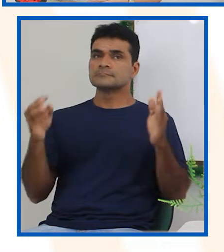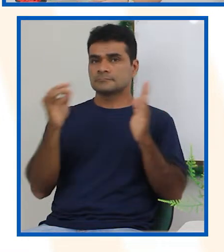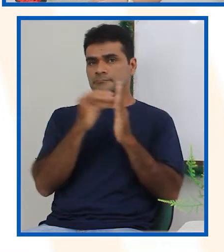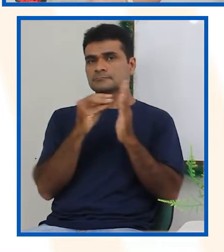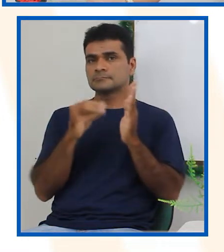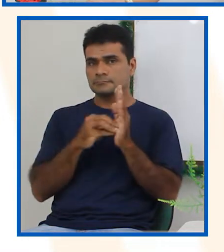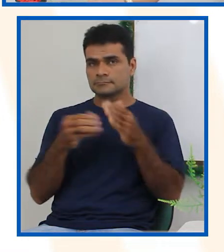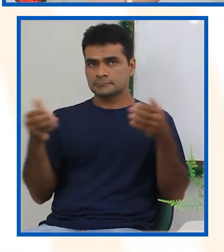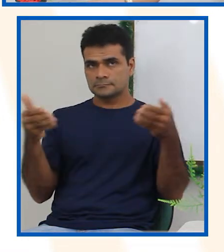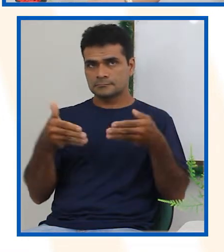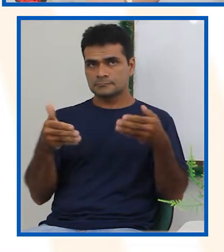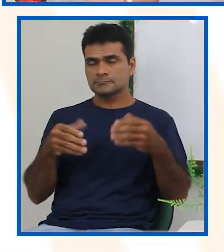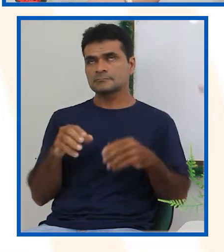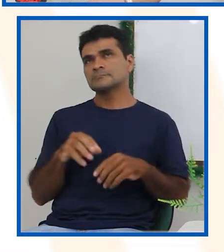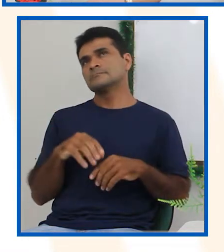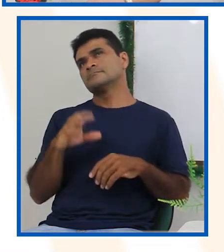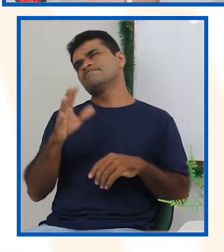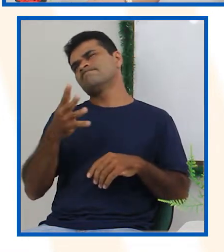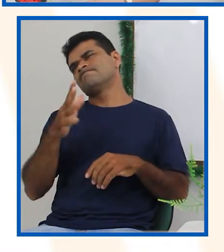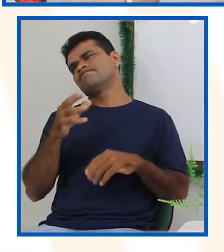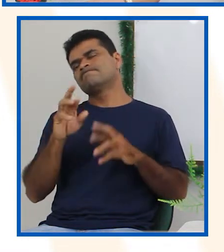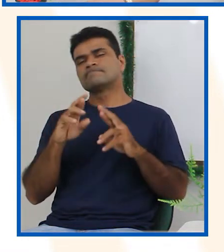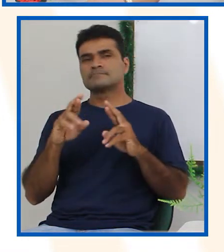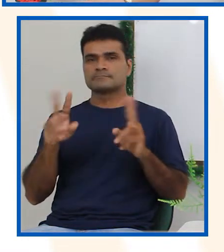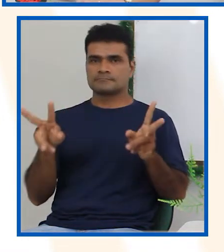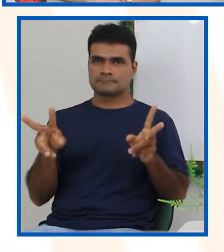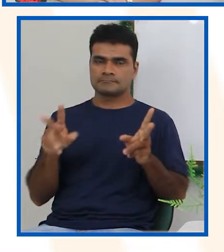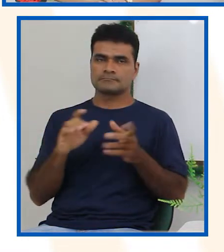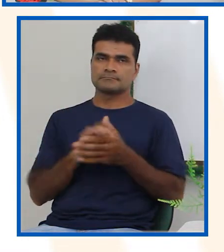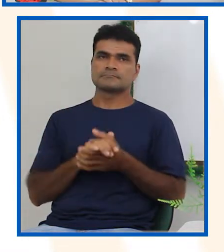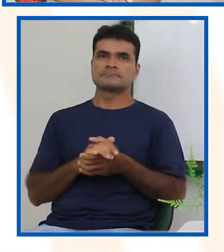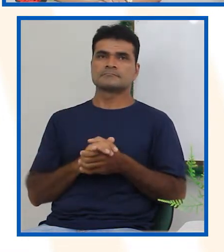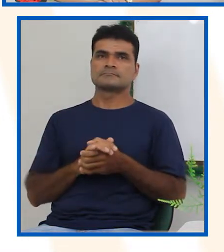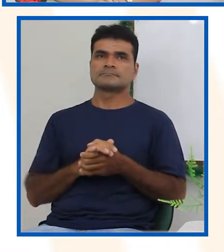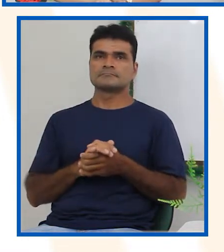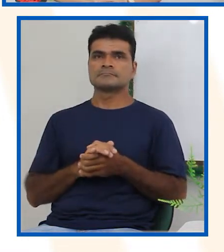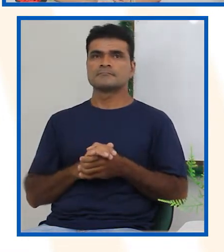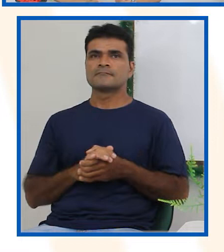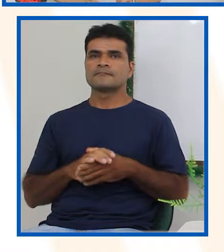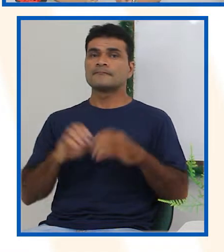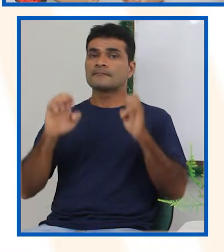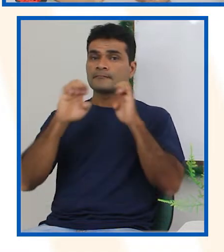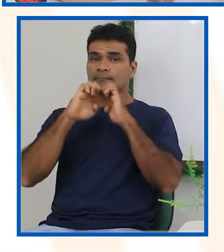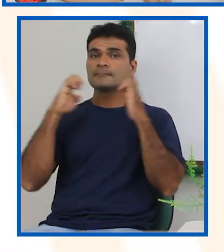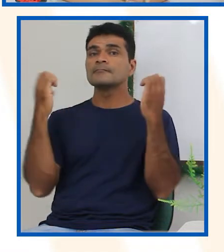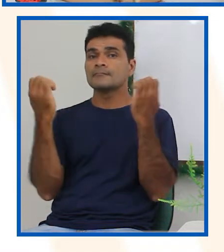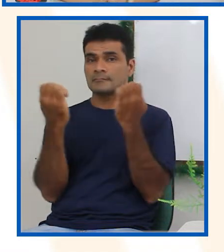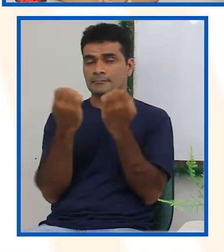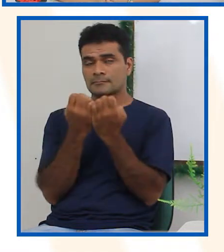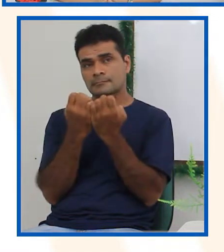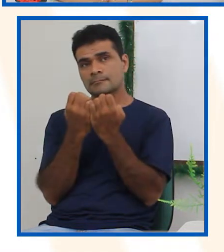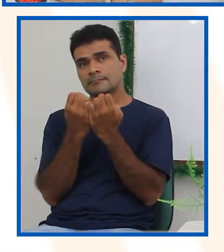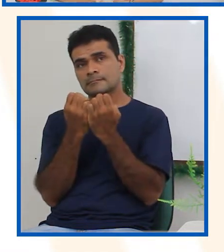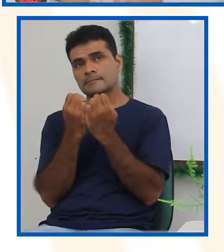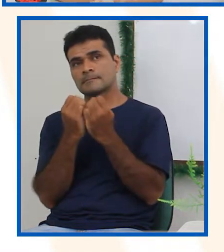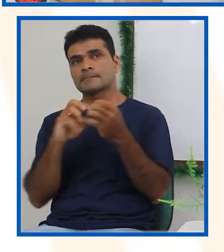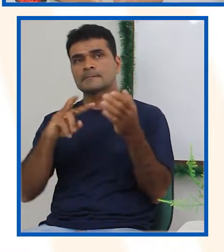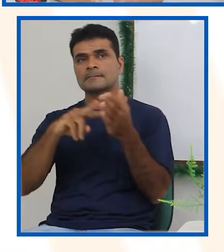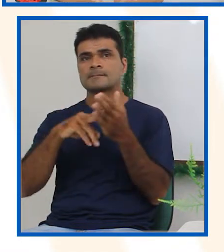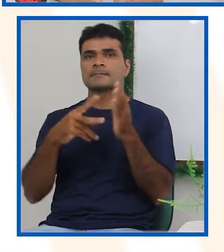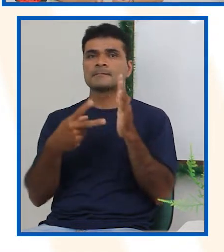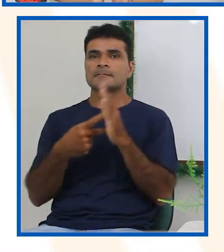evento preparado, planejado, uma celebração, uma festa. Não é, tá? É evento, nada mais é do que um